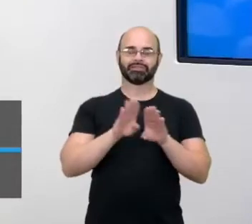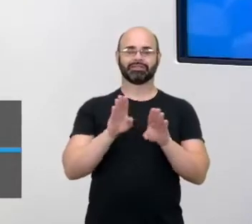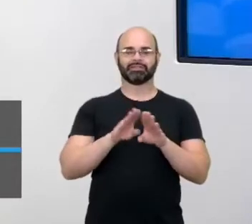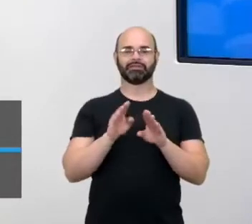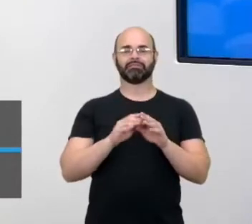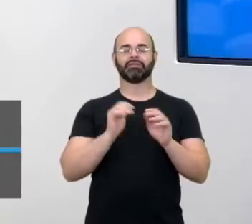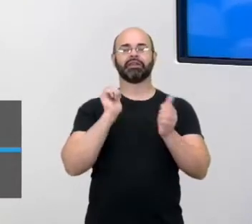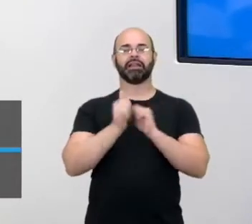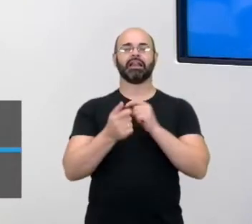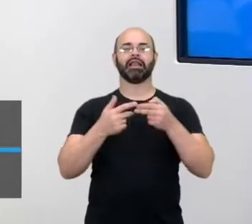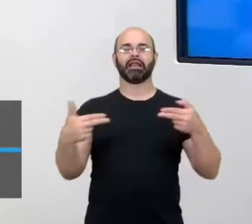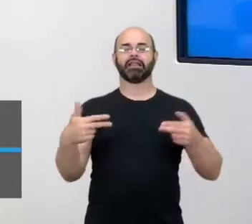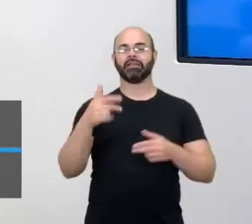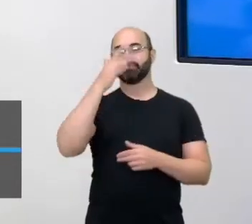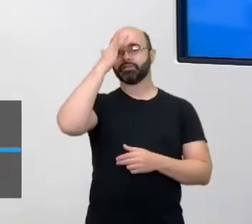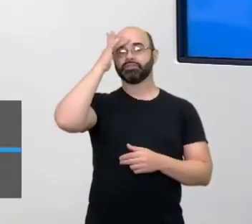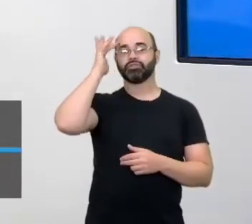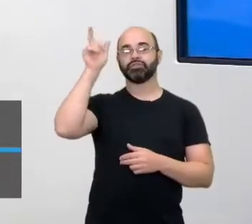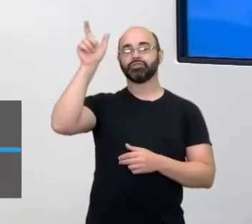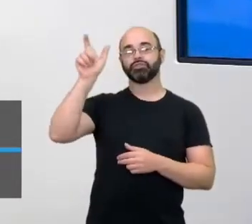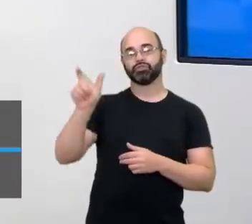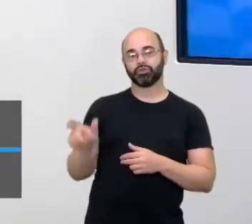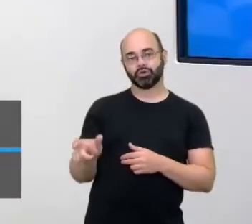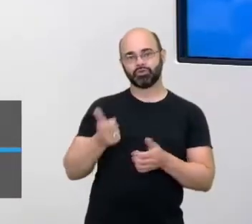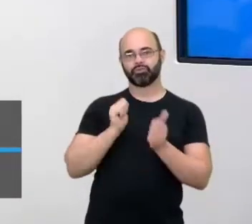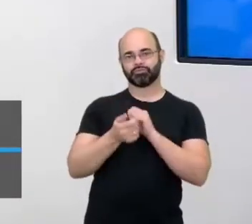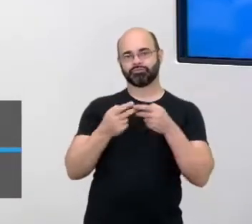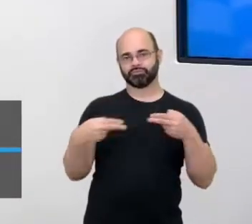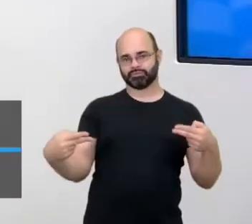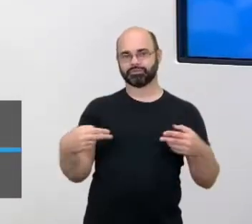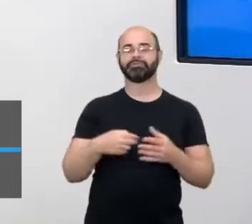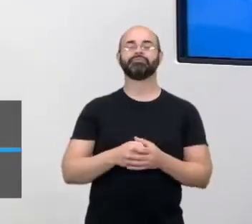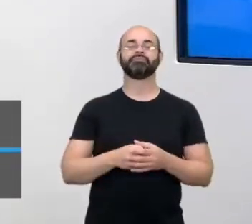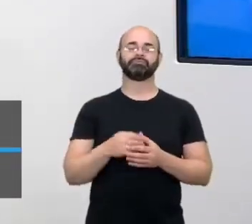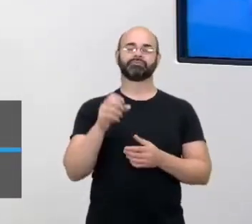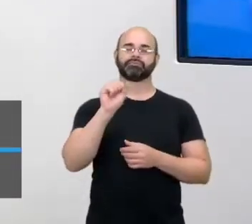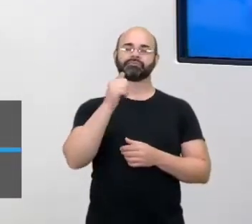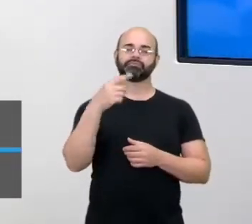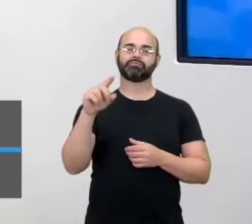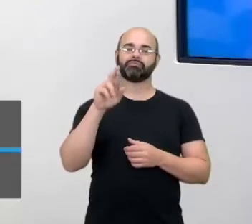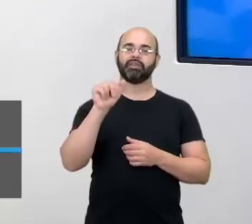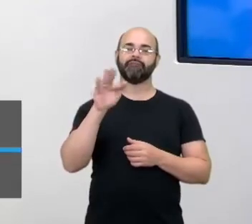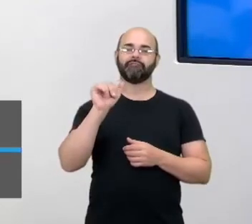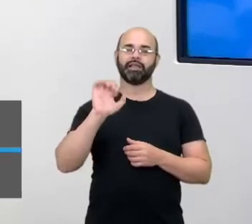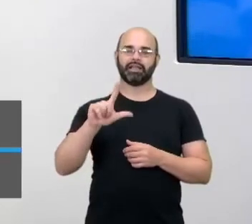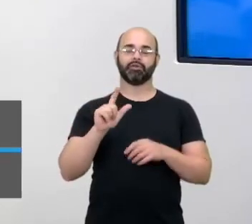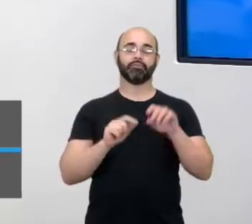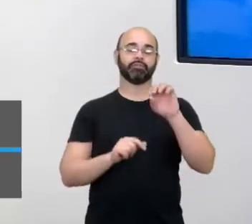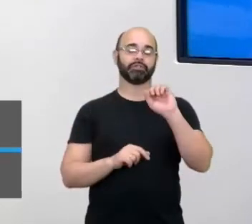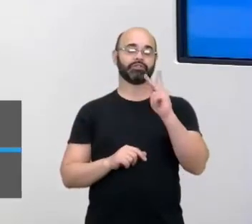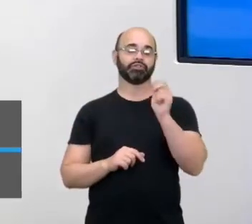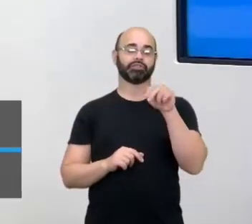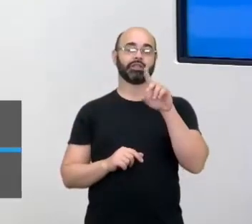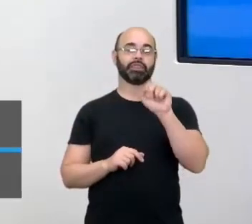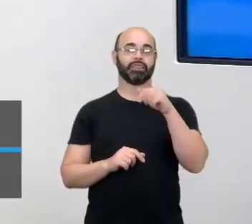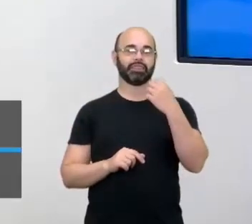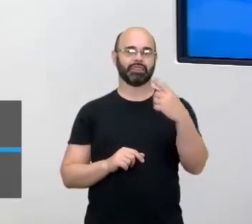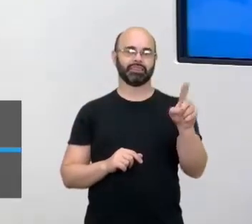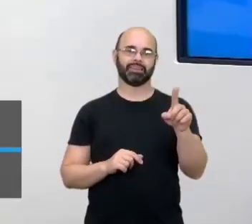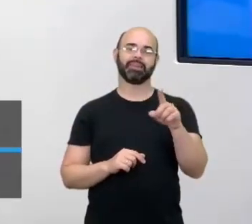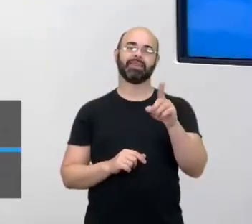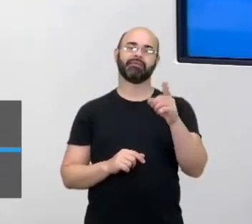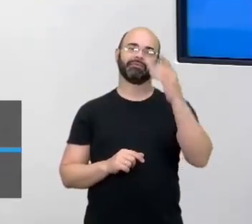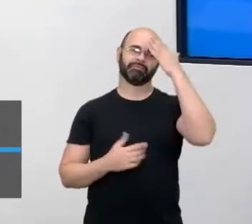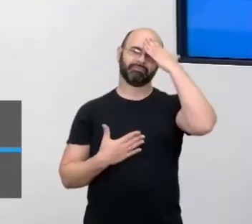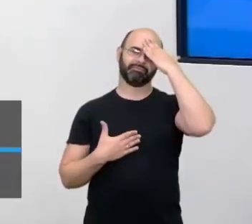São Rafael ontem na Copa Finta, que me deixaram muito, muito orgulhosas. Xandão, obrigada pela oportunidade. Eu vou mandar esse vídeo para